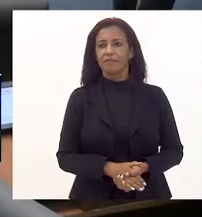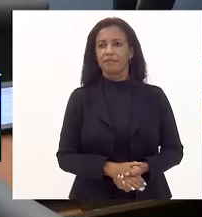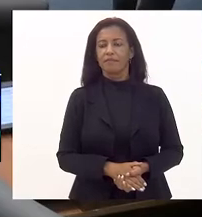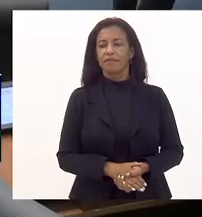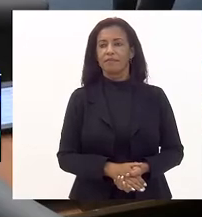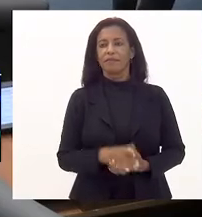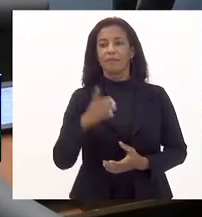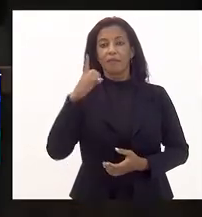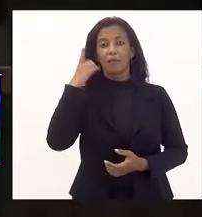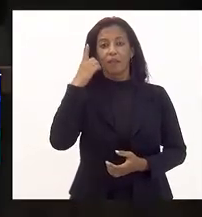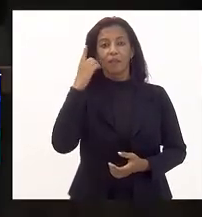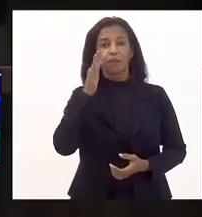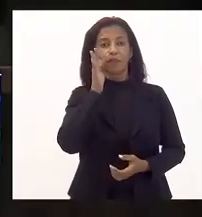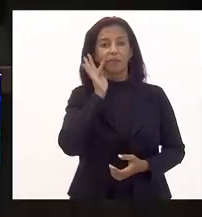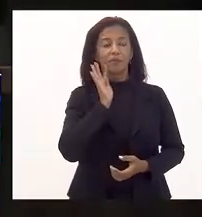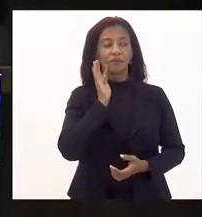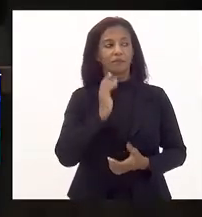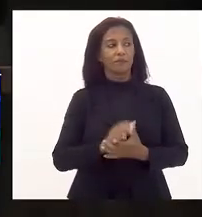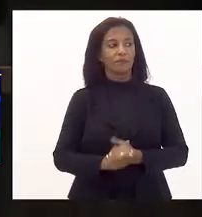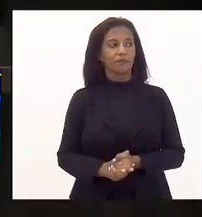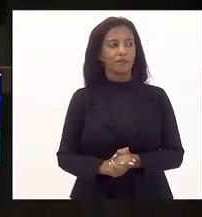Deputado Flávio Serafim.